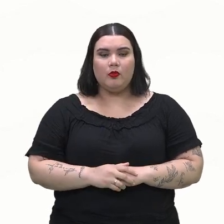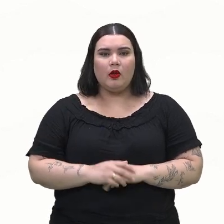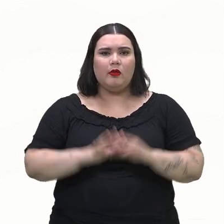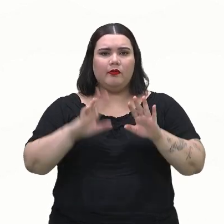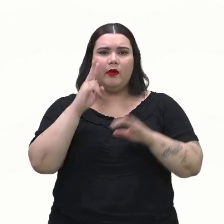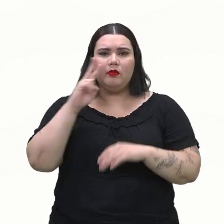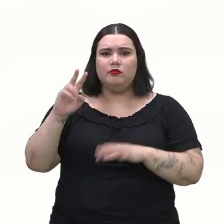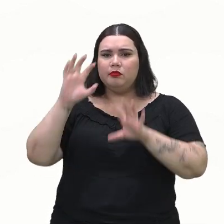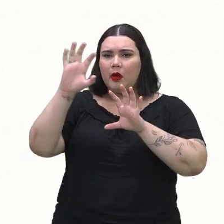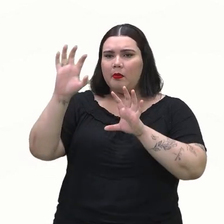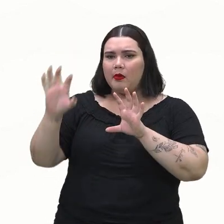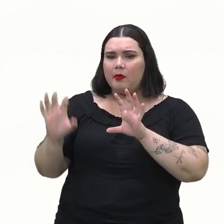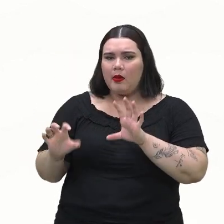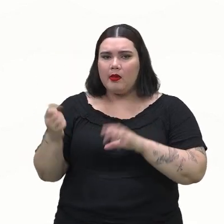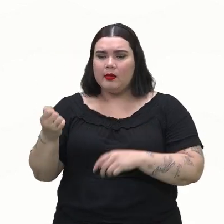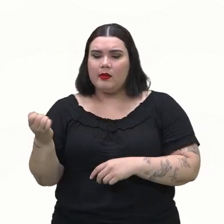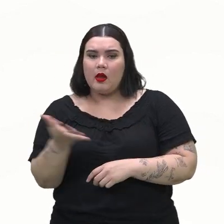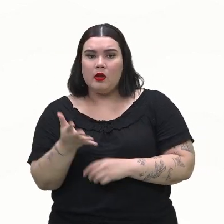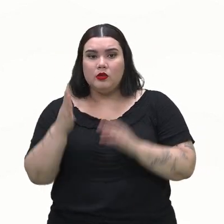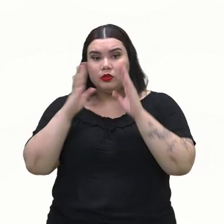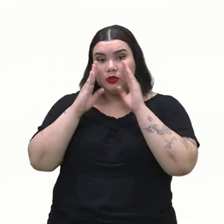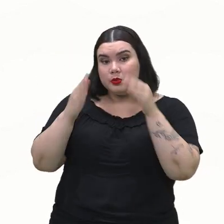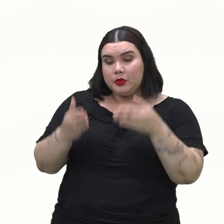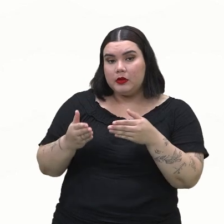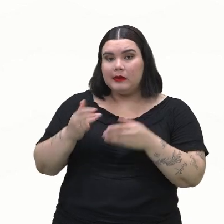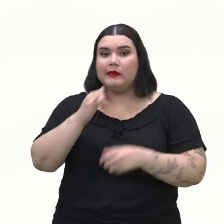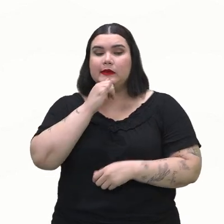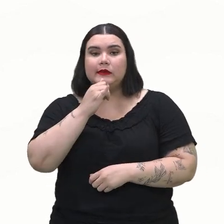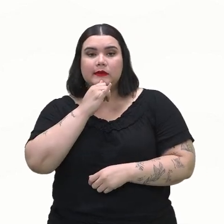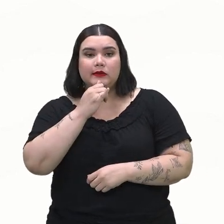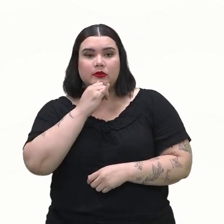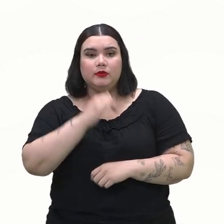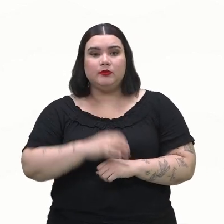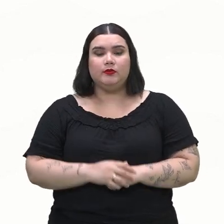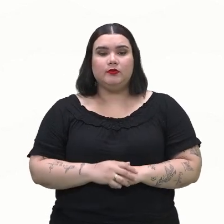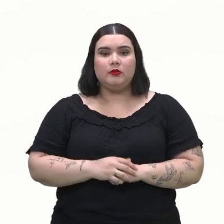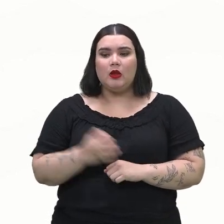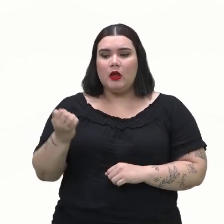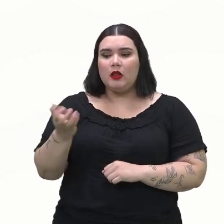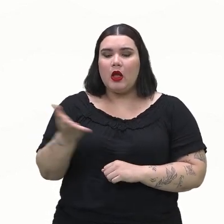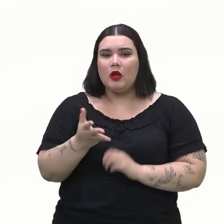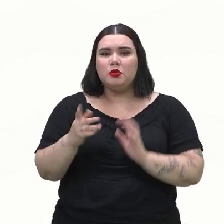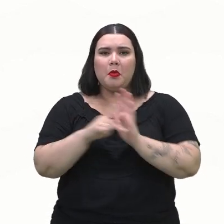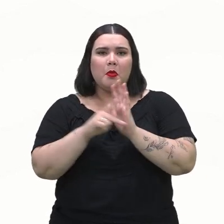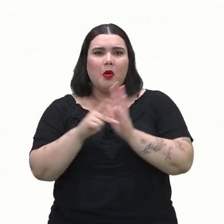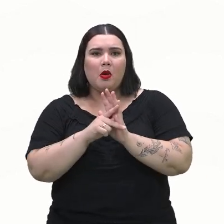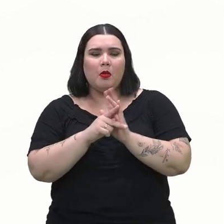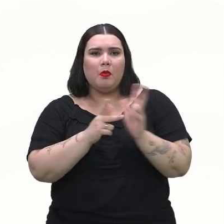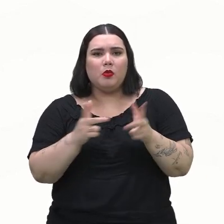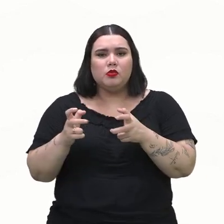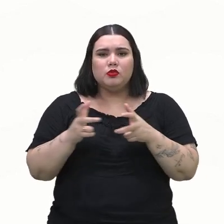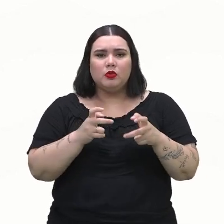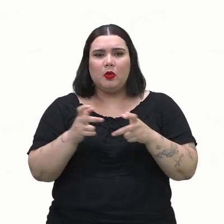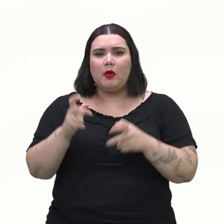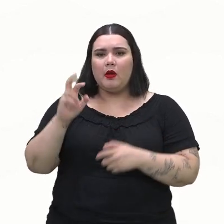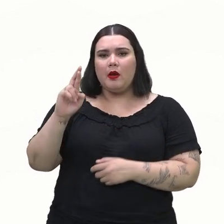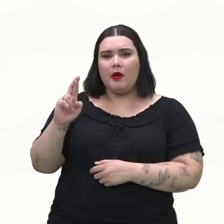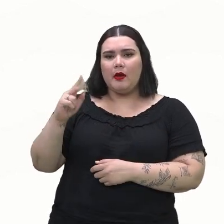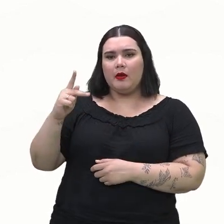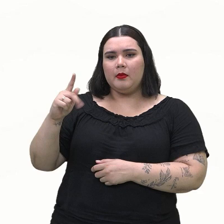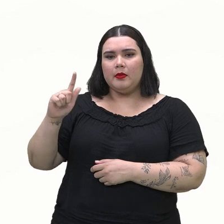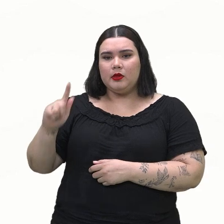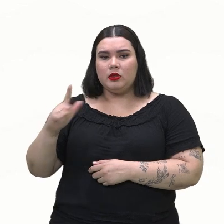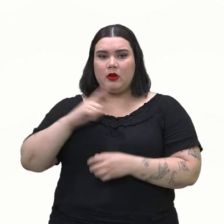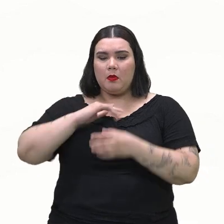Porque eles são dados específicos, por exemplo, de jogos de RPG. Então, nós temos aqui um dado com 20